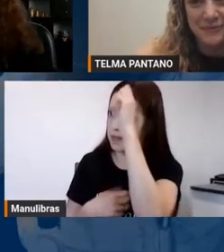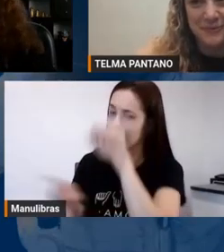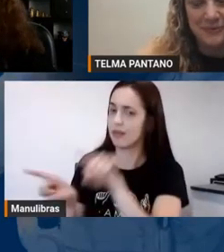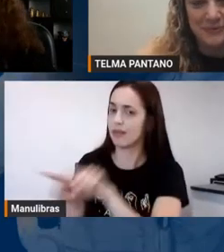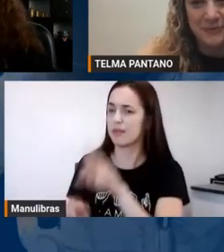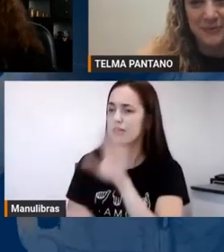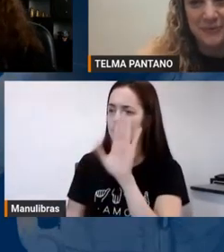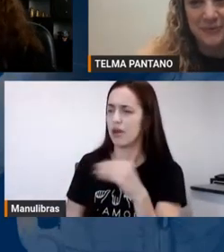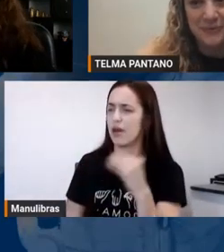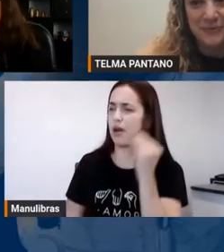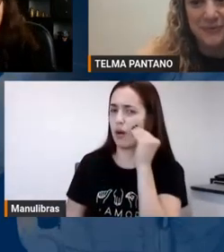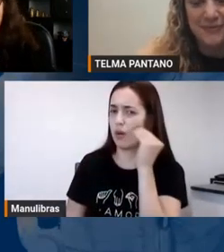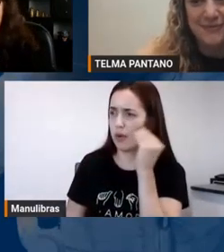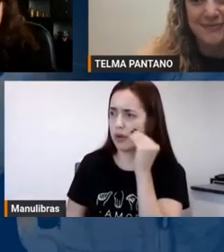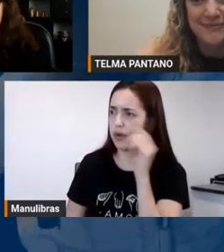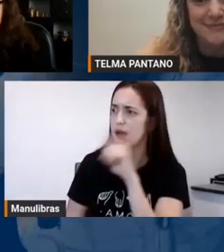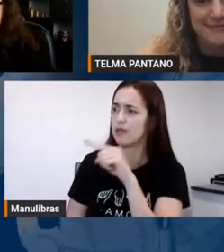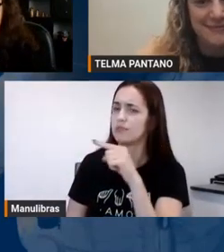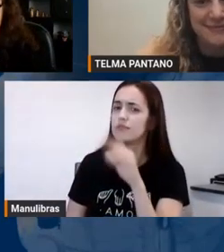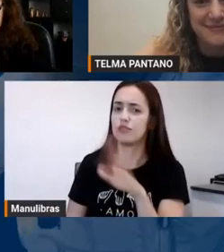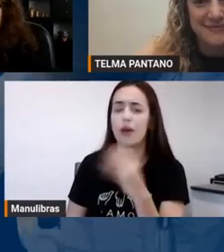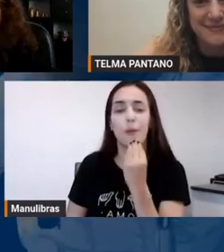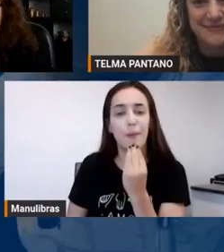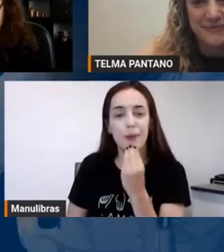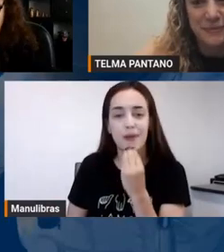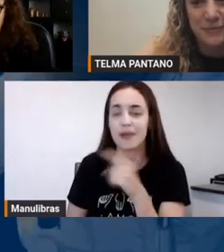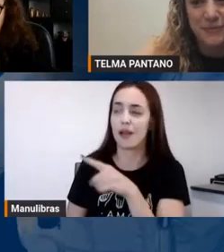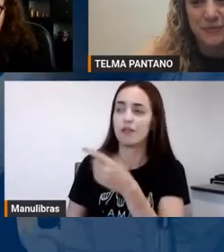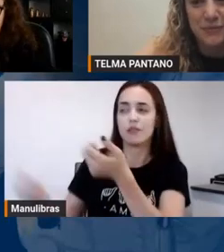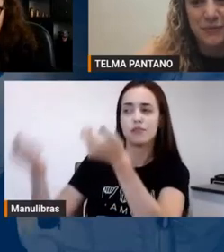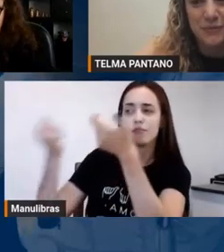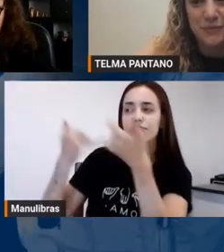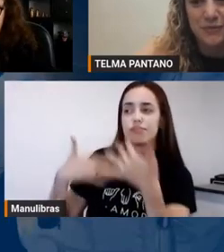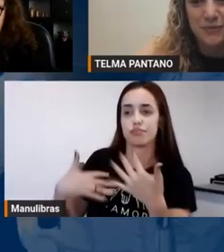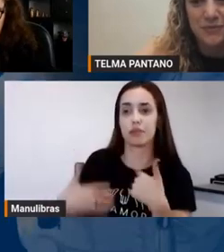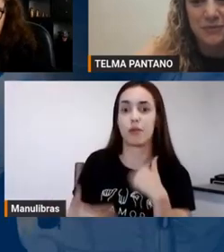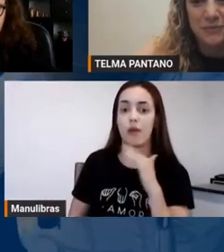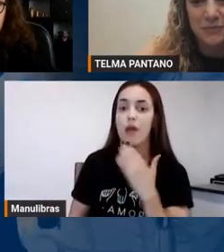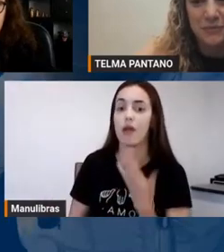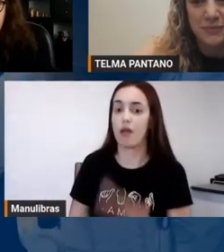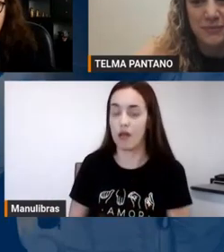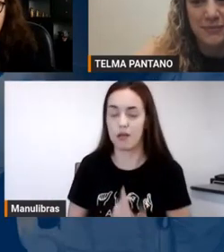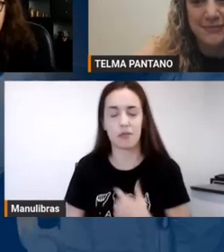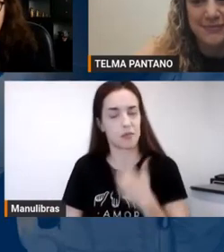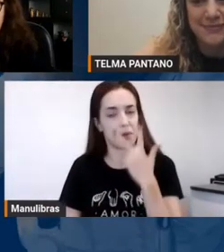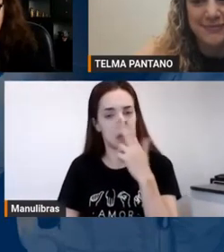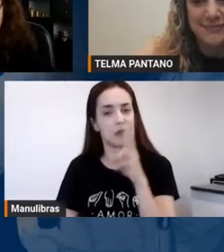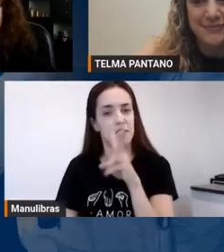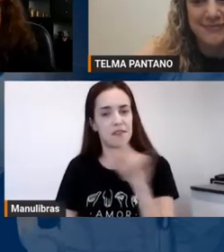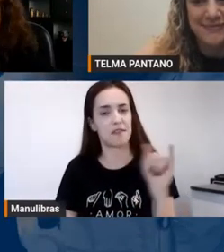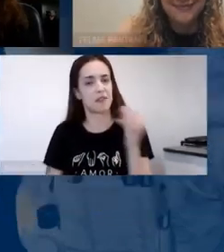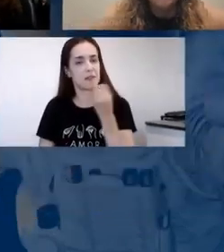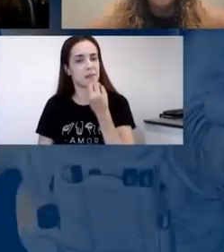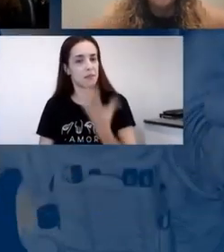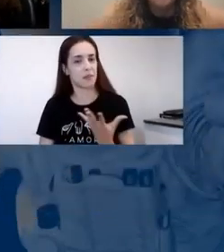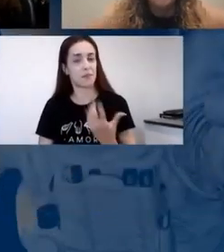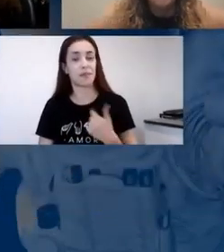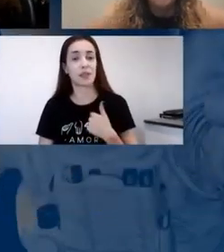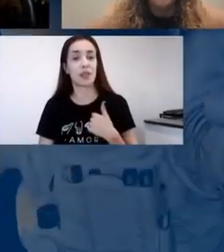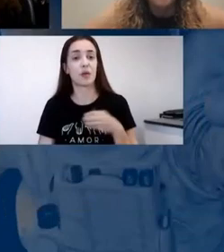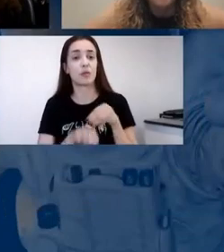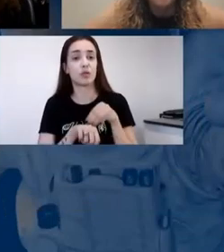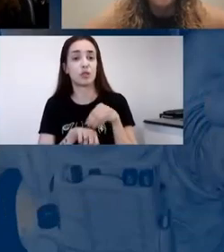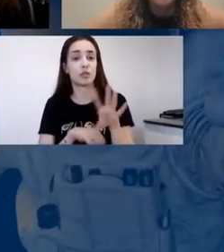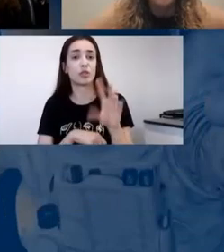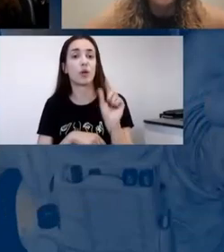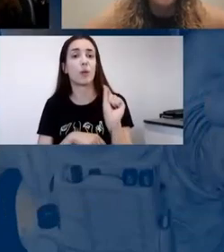algumas vezes e, olha, foi incrível. Tenho certeza que o público vai ficar se deliciando aí, ó. O que eu sugiro é o seguinte, ó.